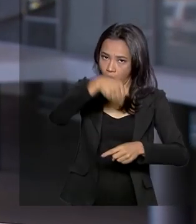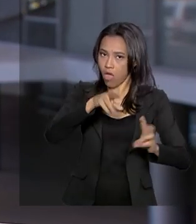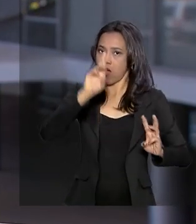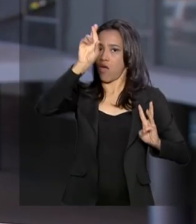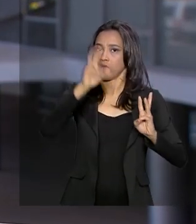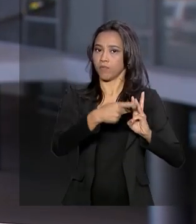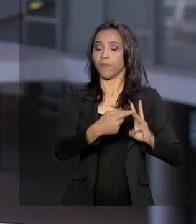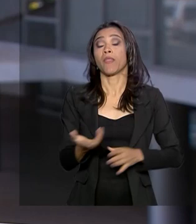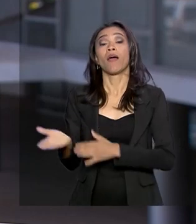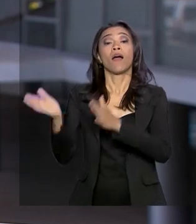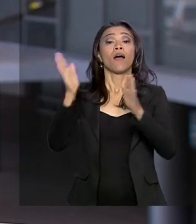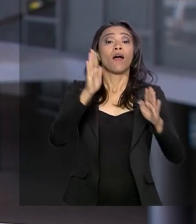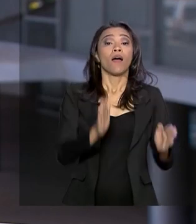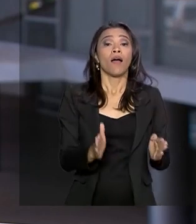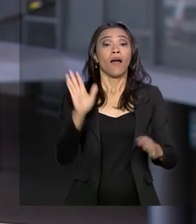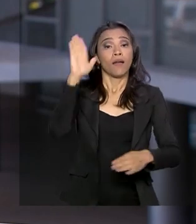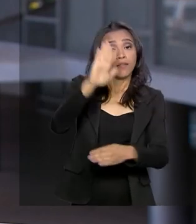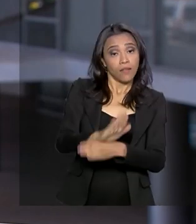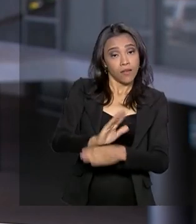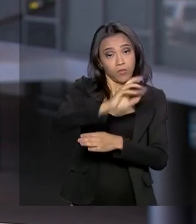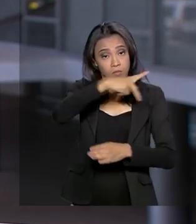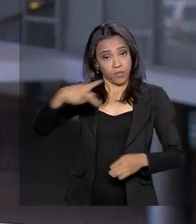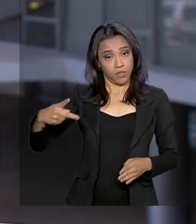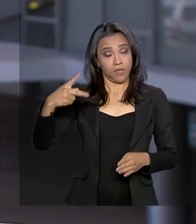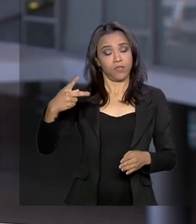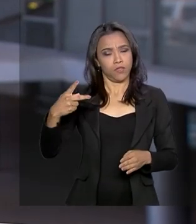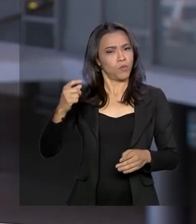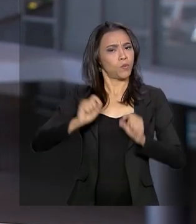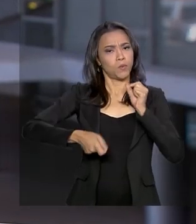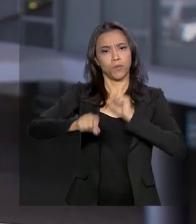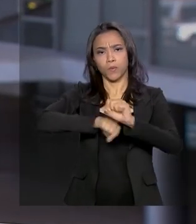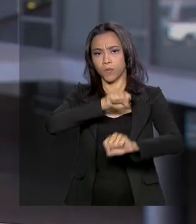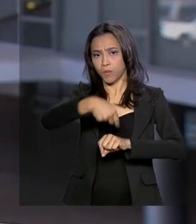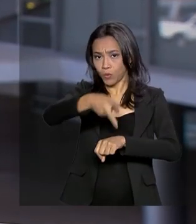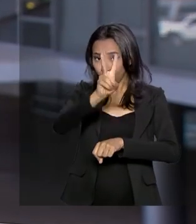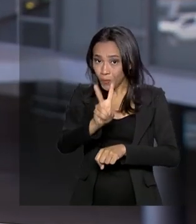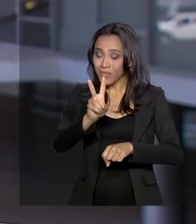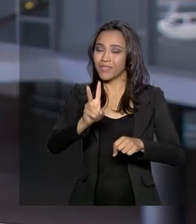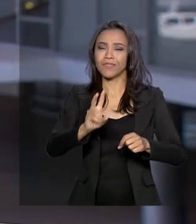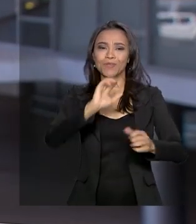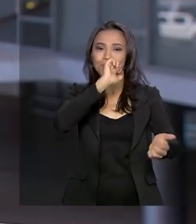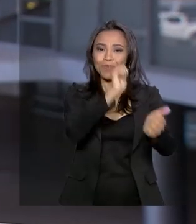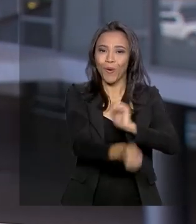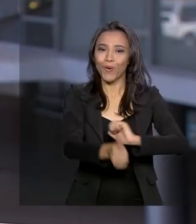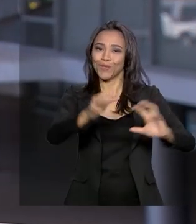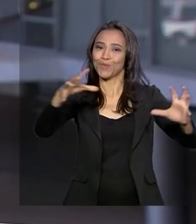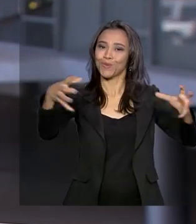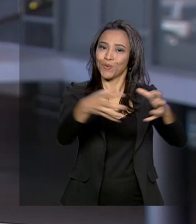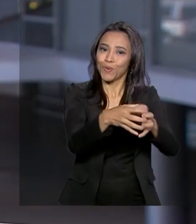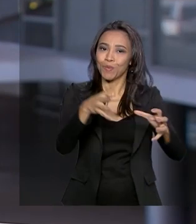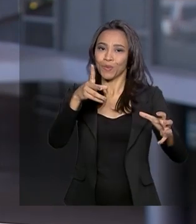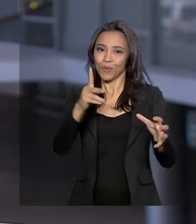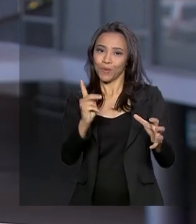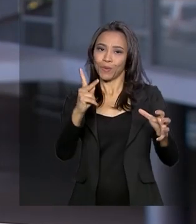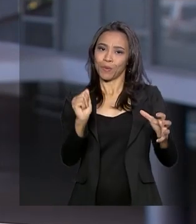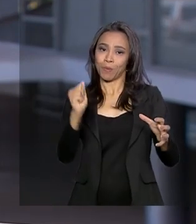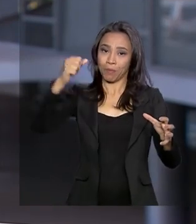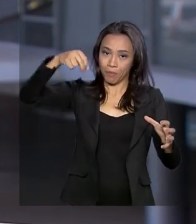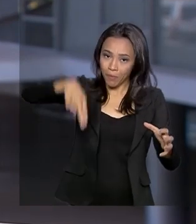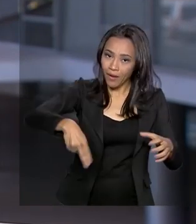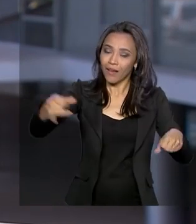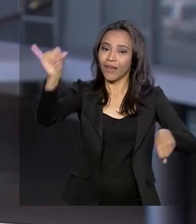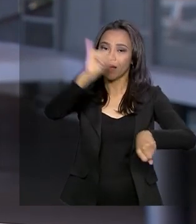retoma a agenda às 2 horas, recebendo os atletas medalhistas dos Jogos Pan-Americanos de Lima